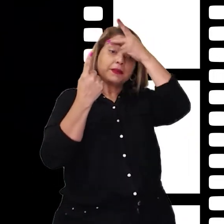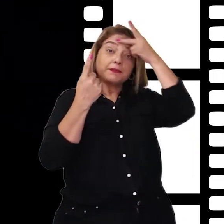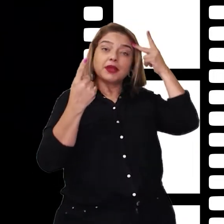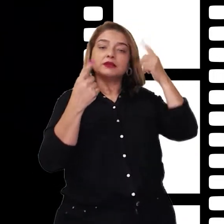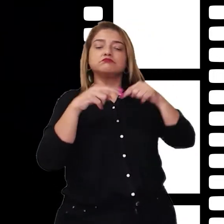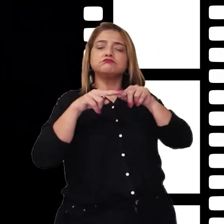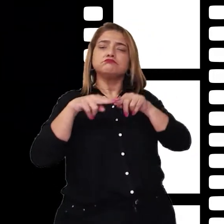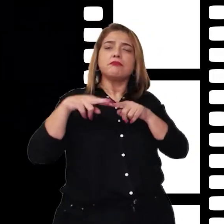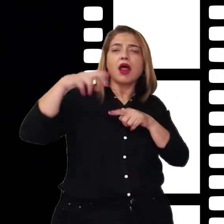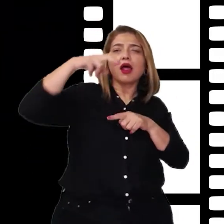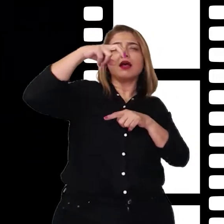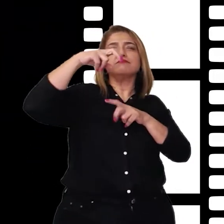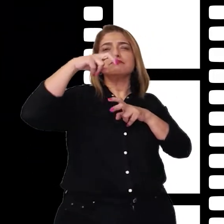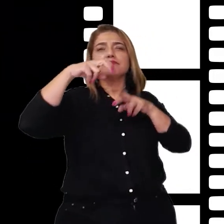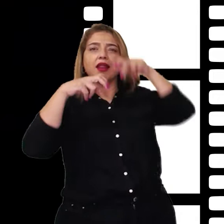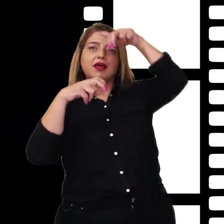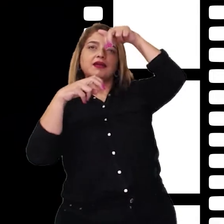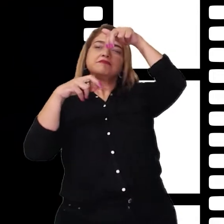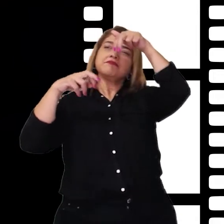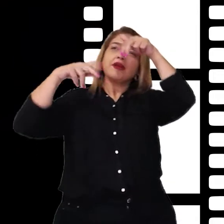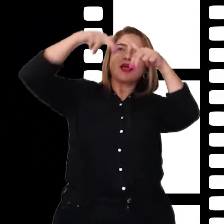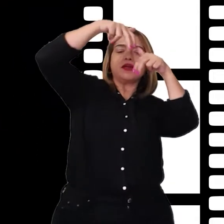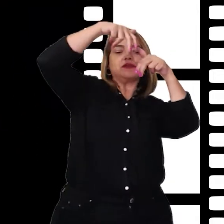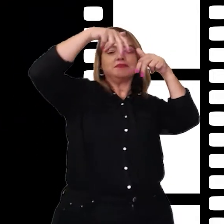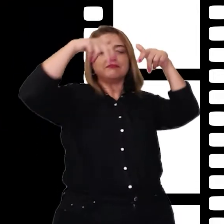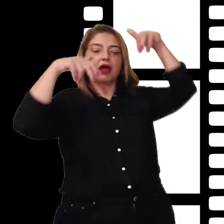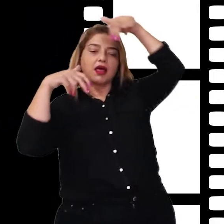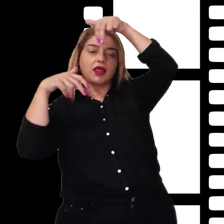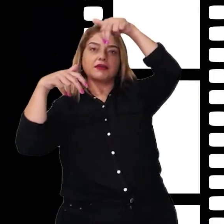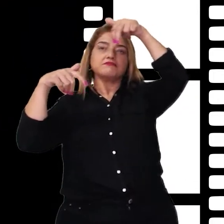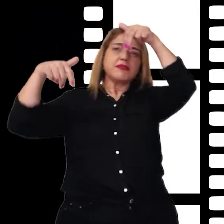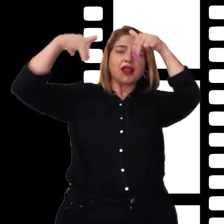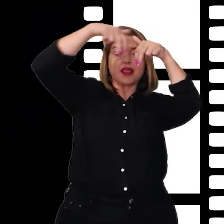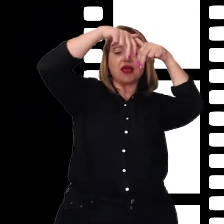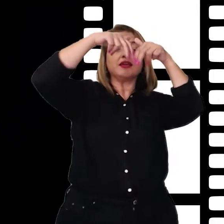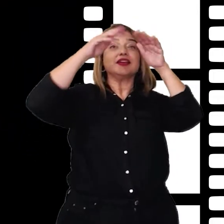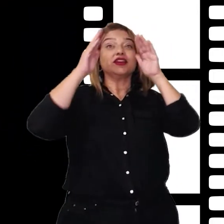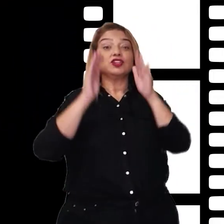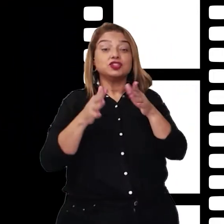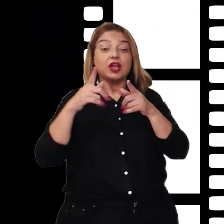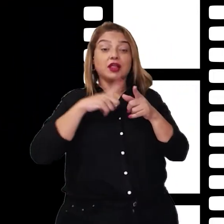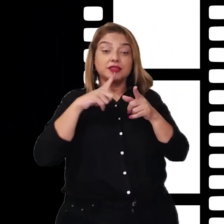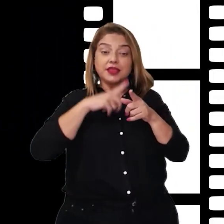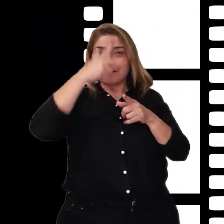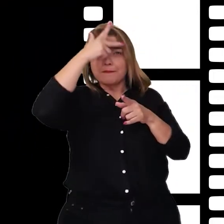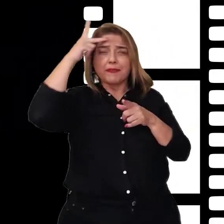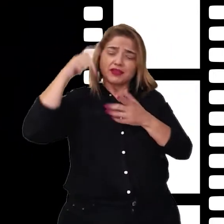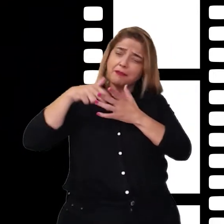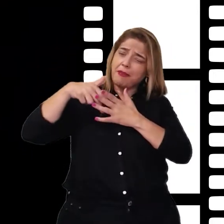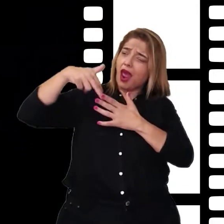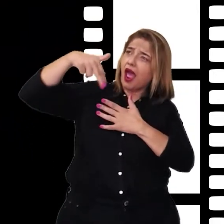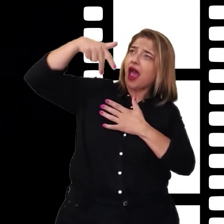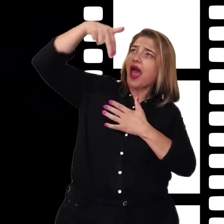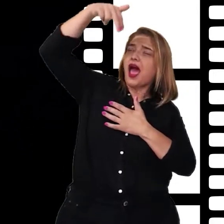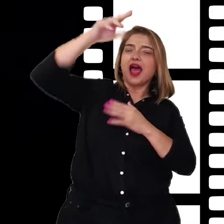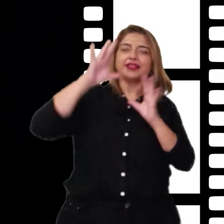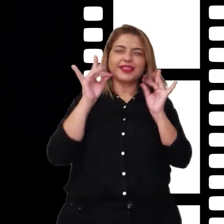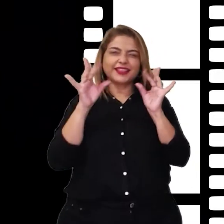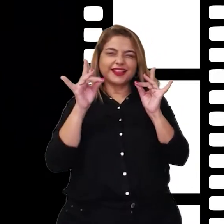degrau, outra para o outro e outra para o outro. Até que fizeram uma grande, grande corrente de pessoas com seus tubos de cola.